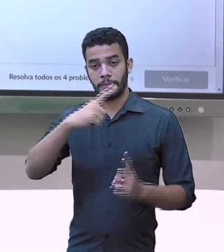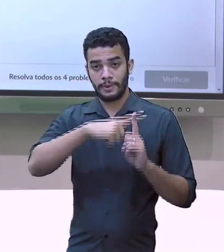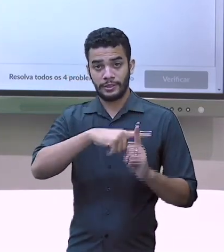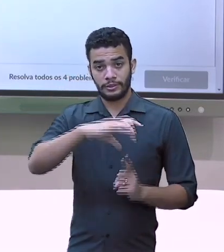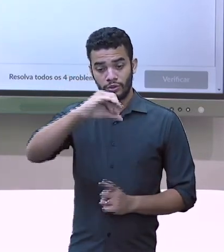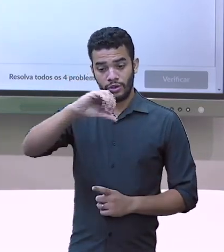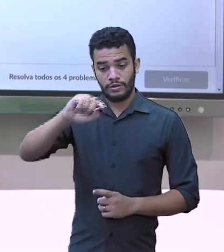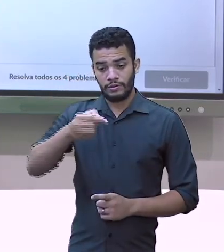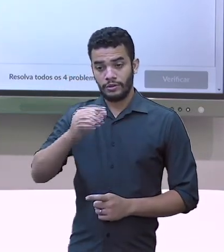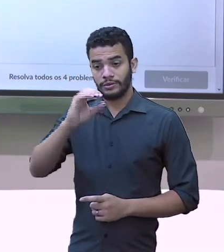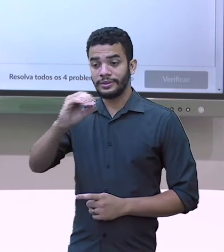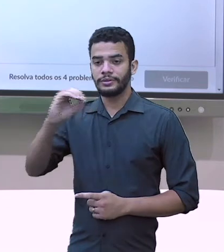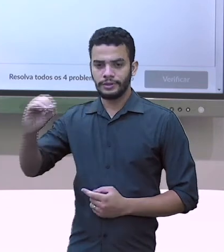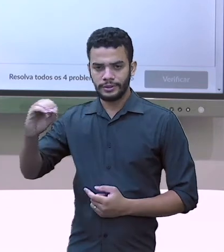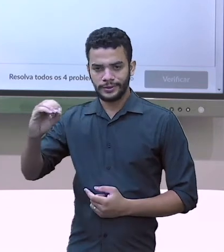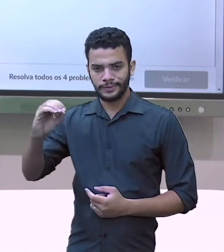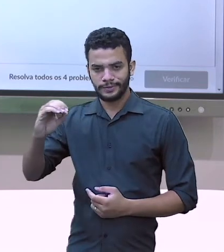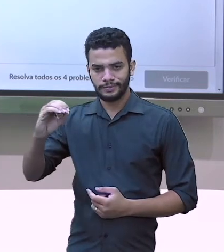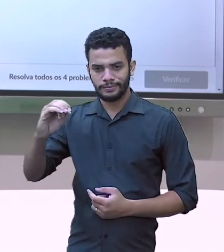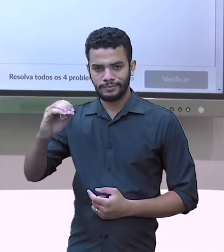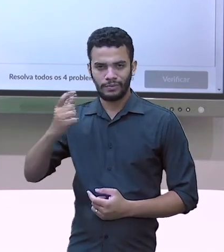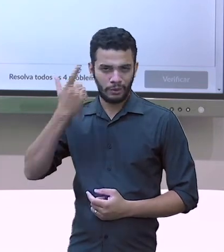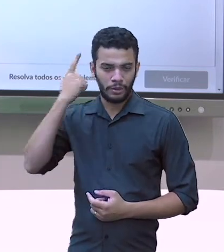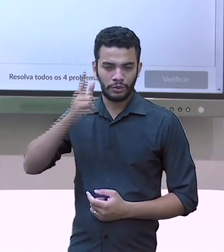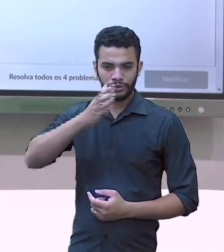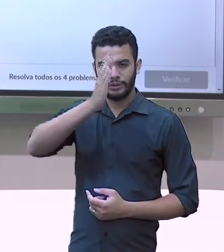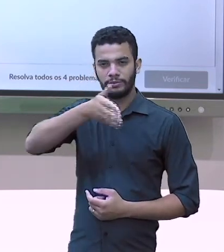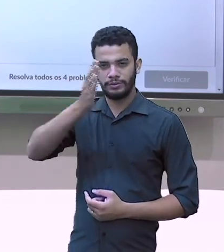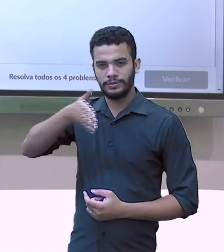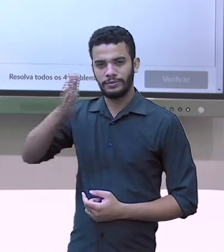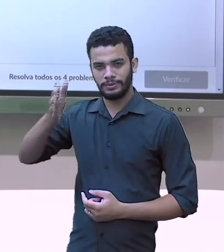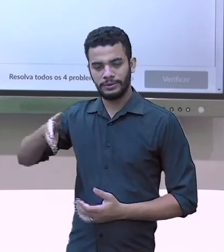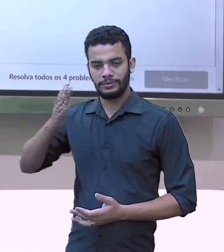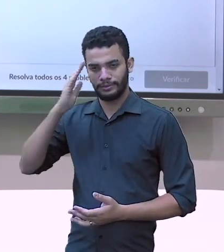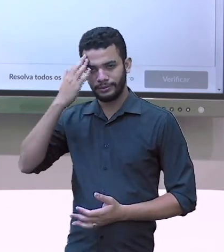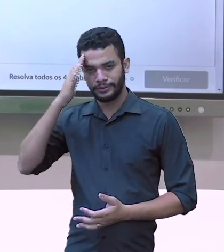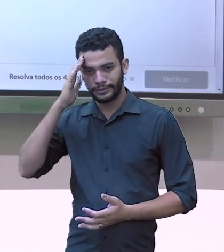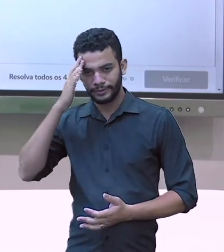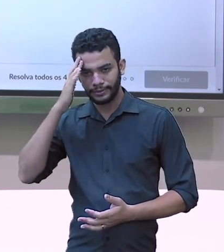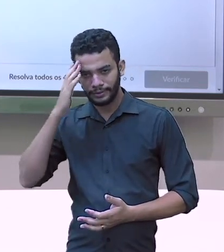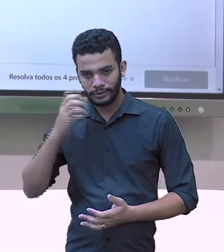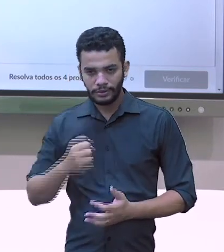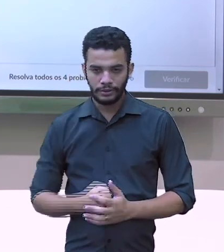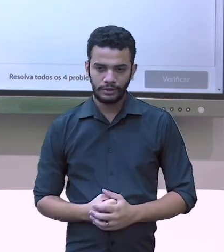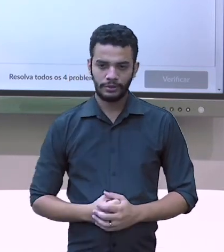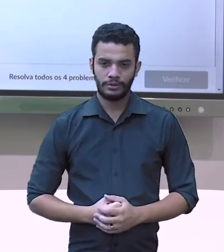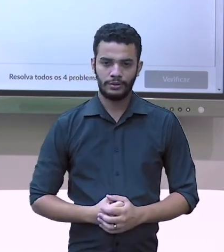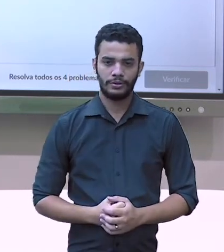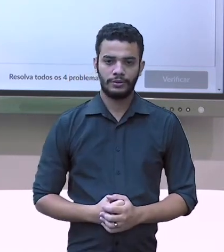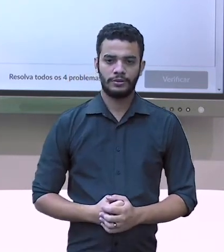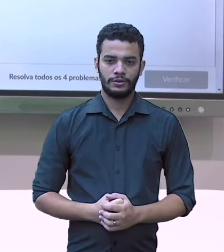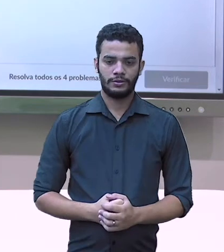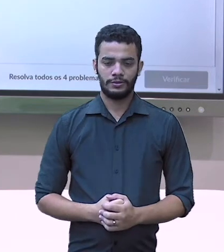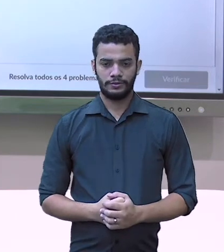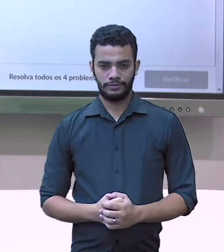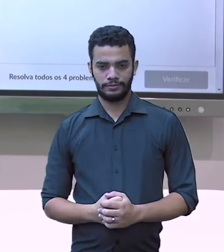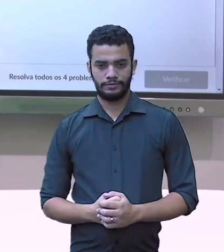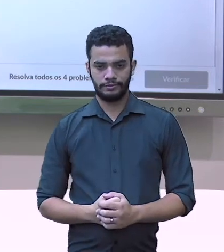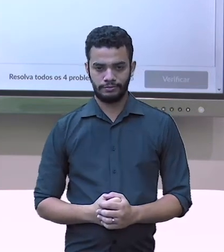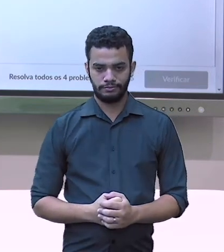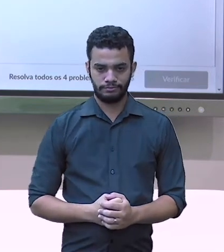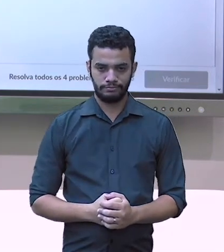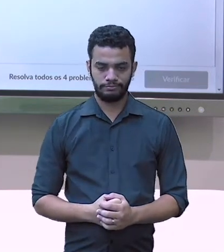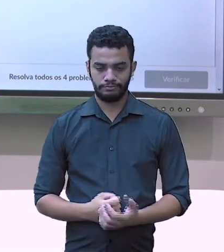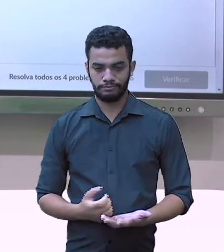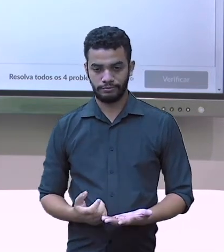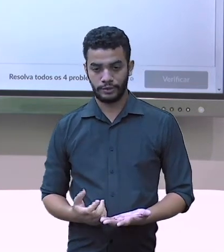com 9. Lembrando que ficou vírgula embaixo de vírgula e eu acrescentei 0 para completar o número de